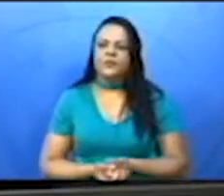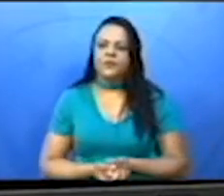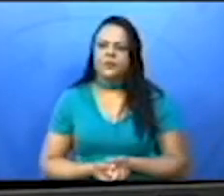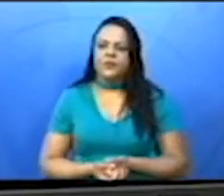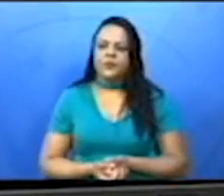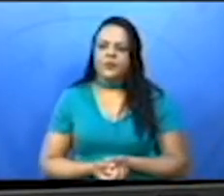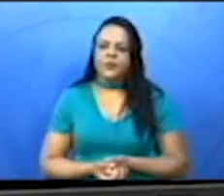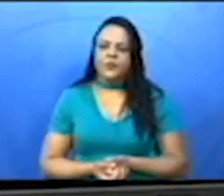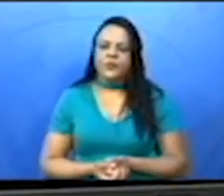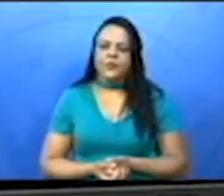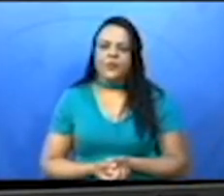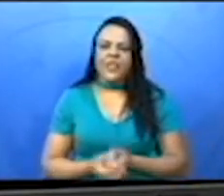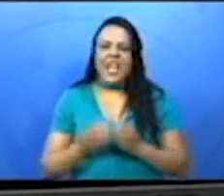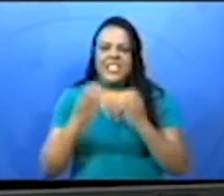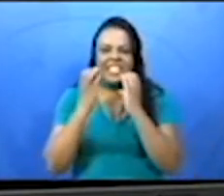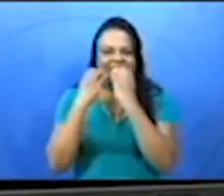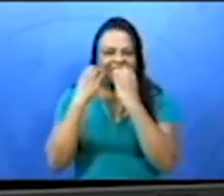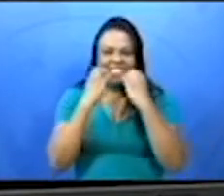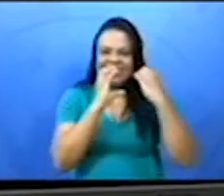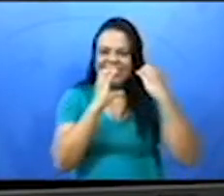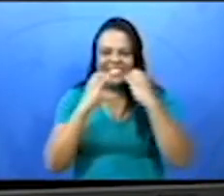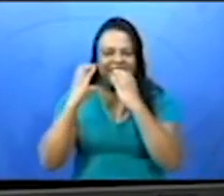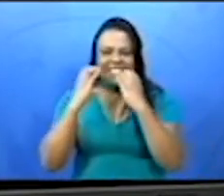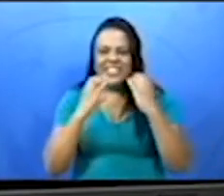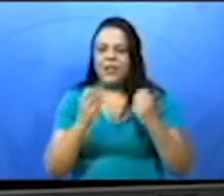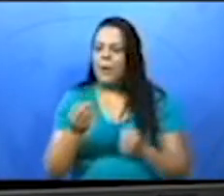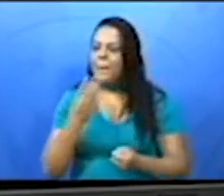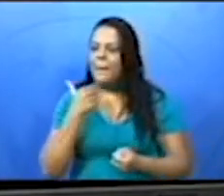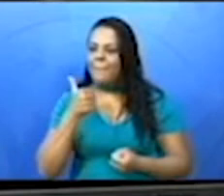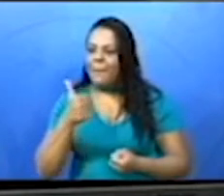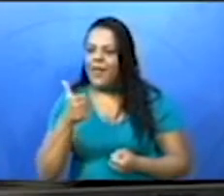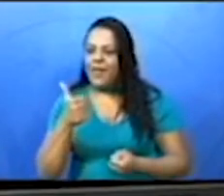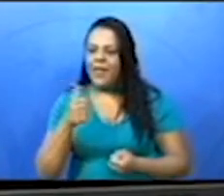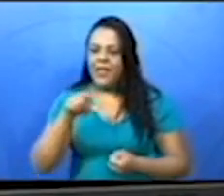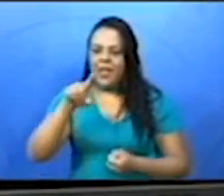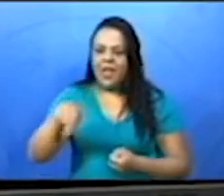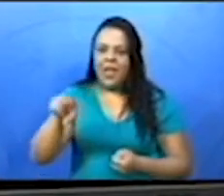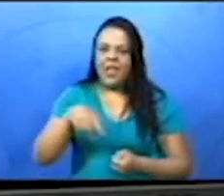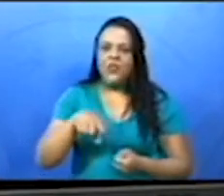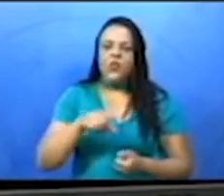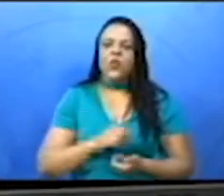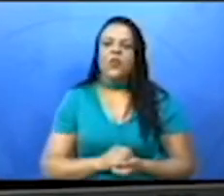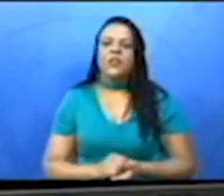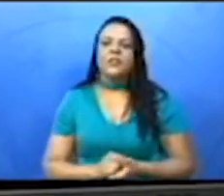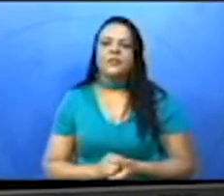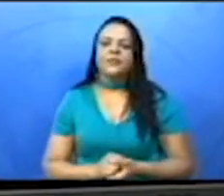A melancia. Muito bem! Vamos assinalar com um X.